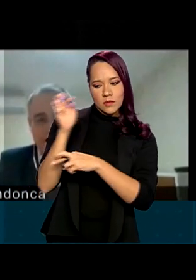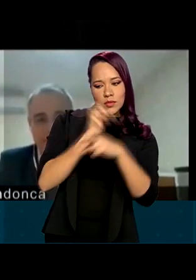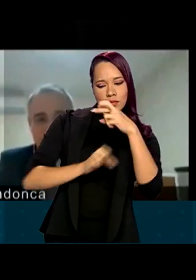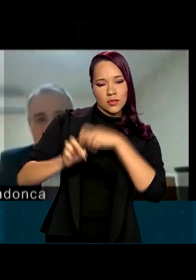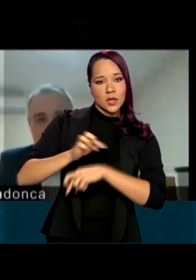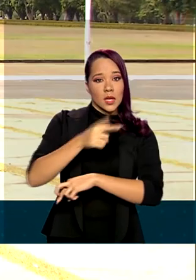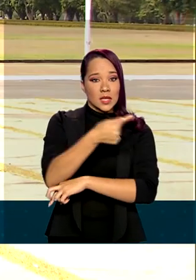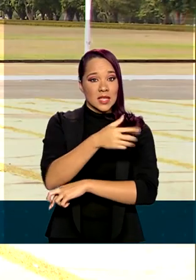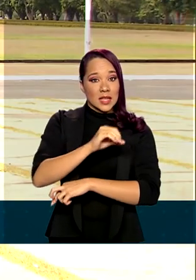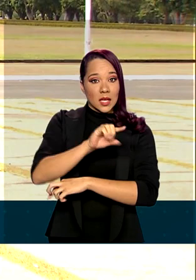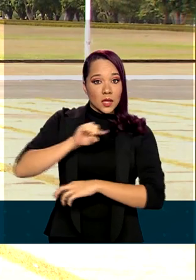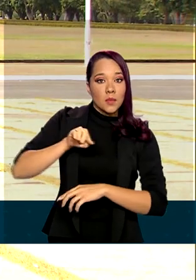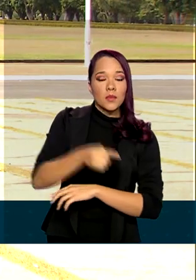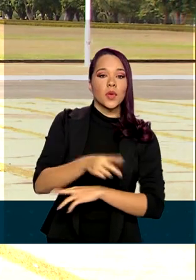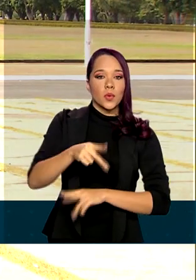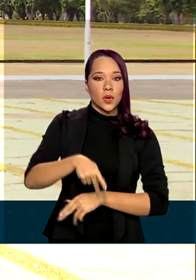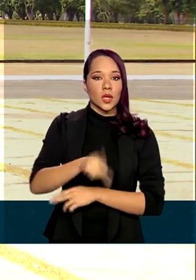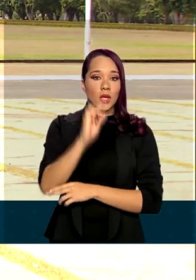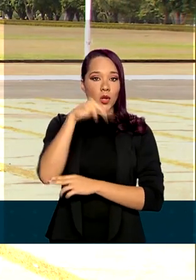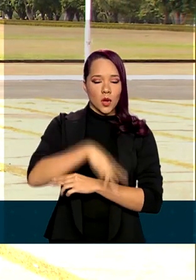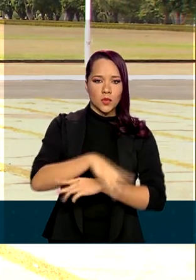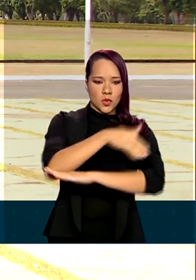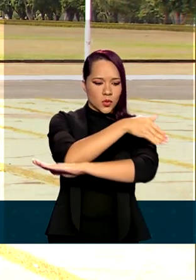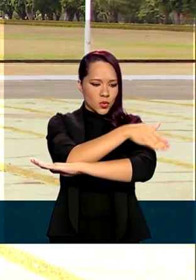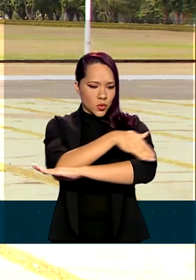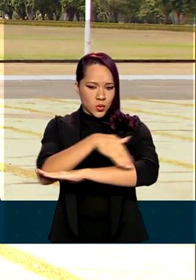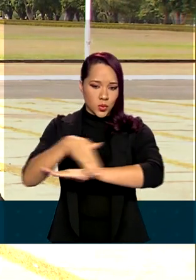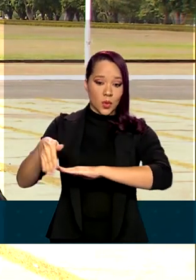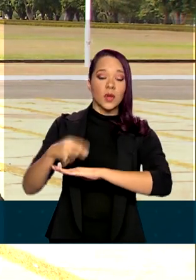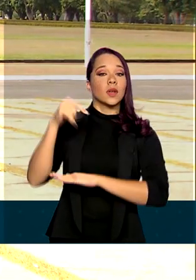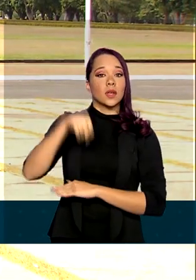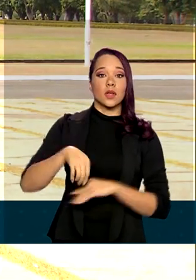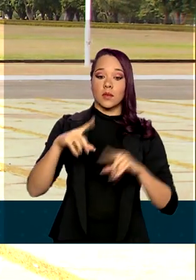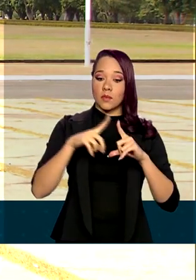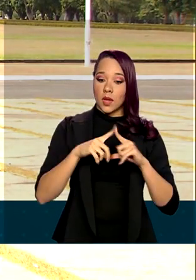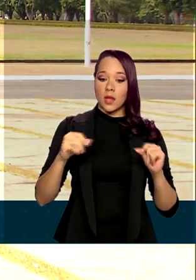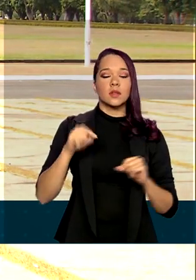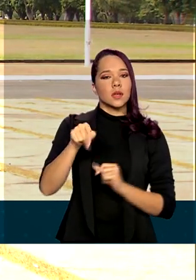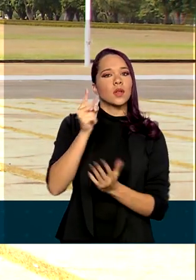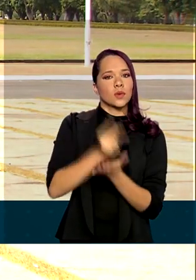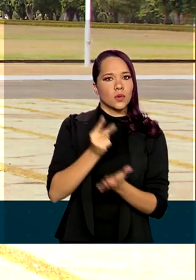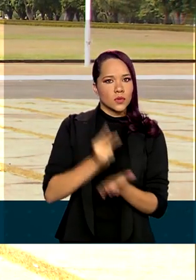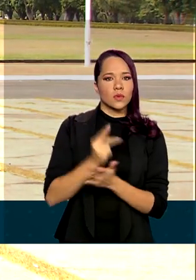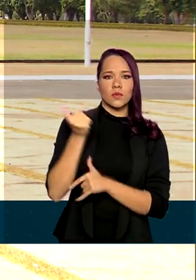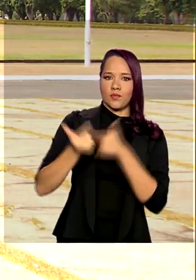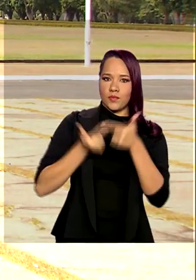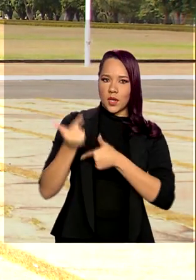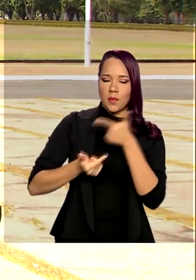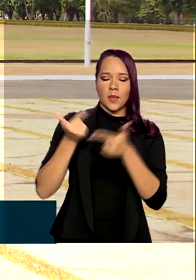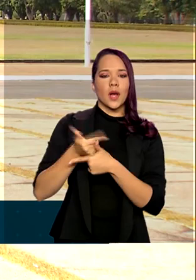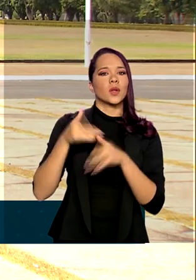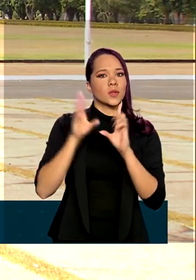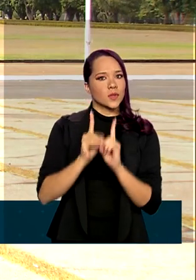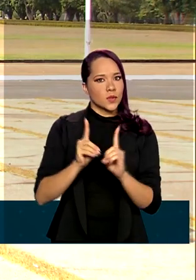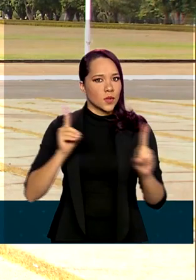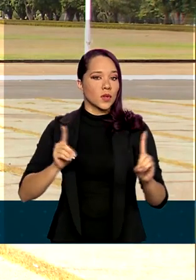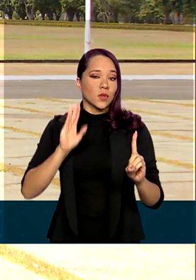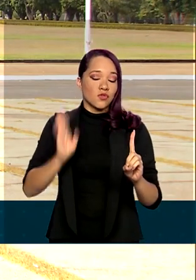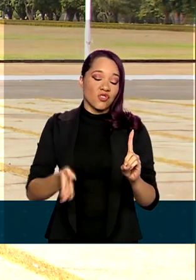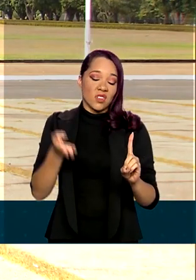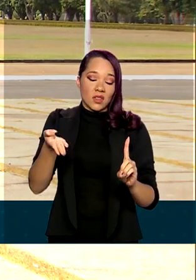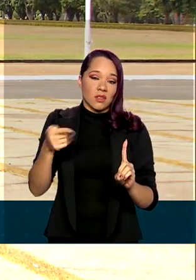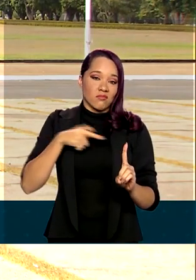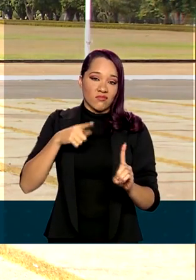quilômetros de rodovias federais em todo o país. E aqui no Palácio da Alvorada, o presidente mantém uma rotina de trabalho à distância, já que ele está